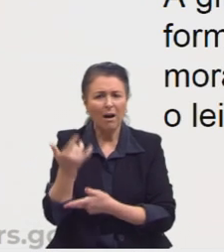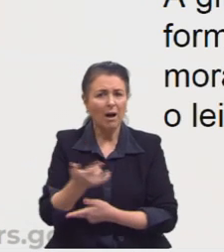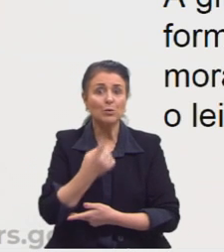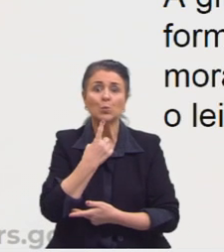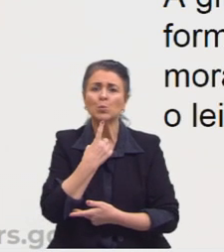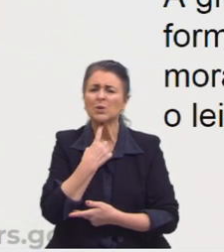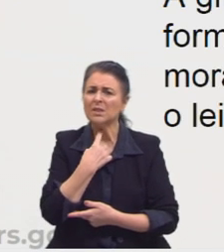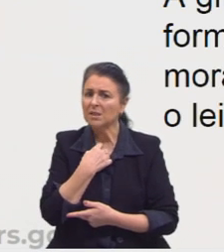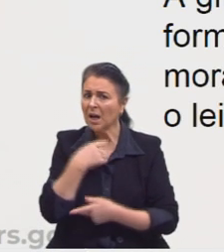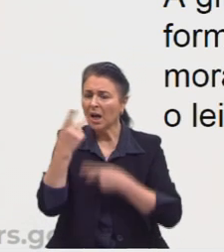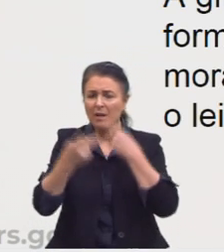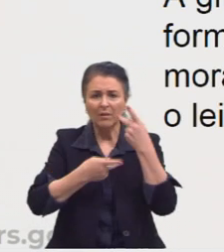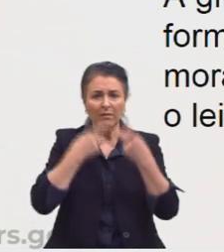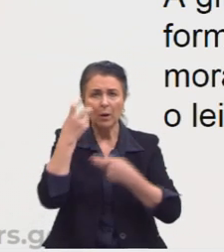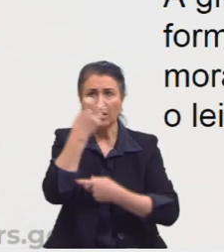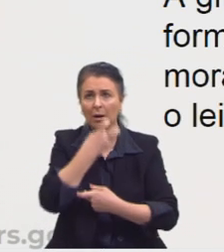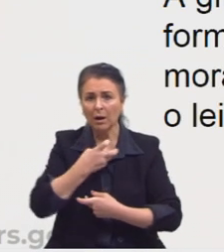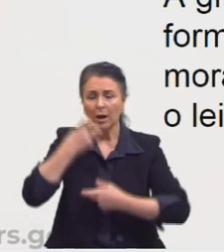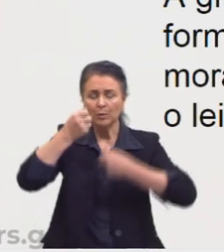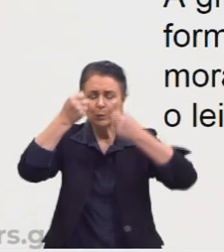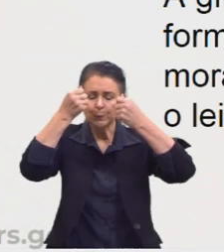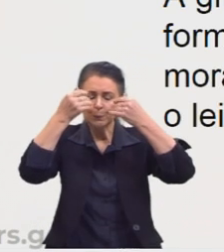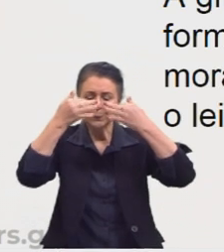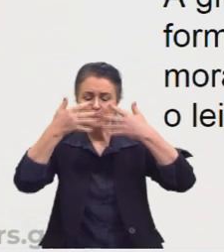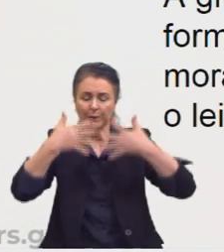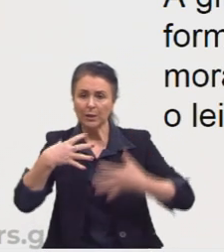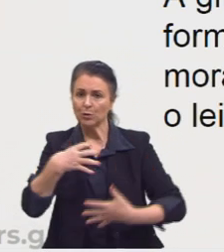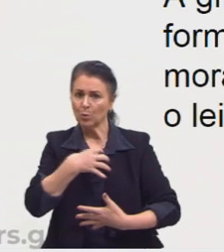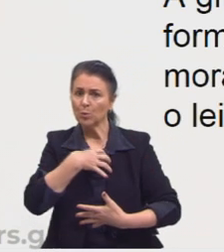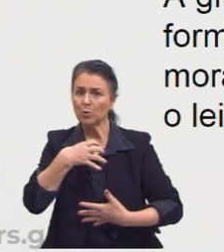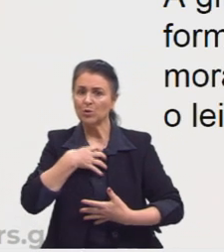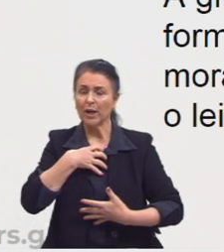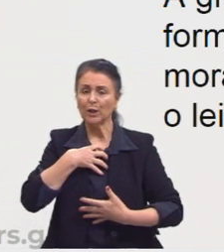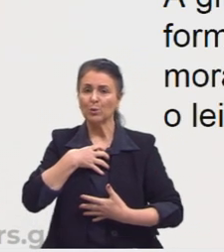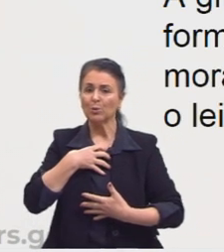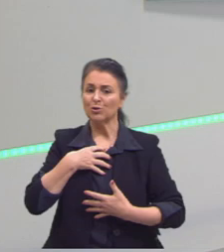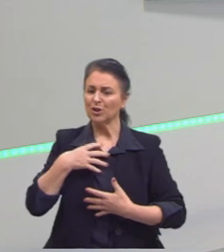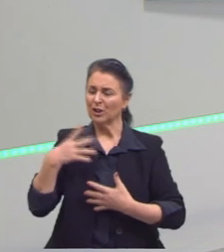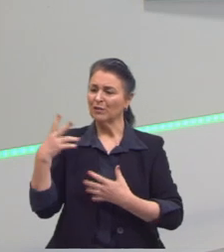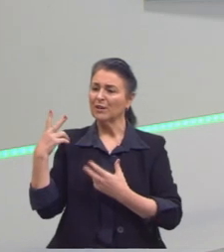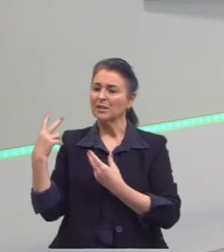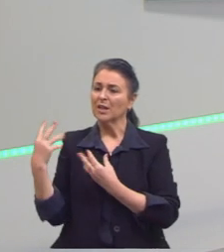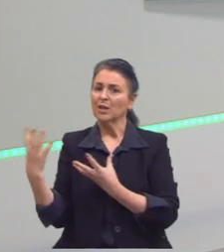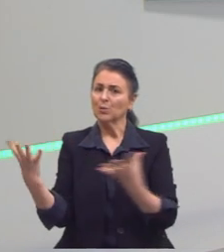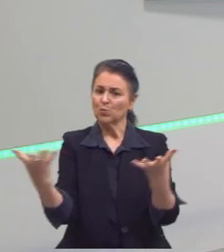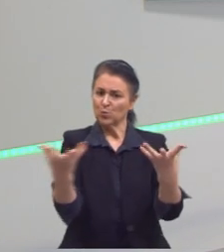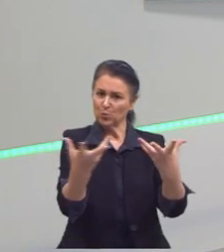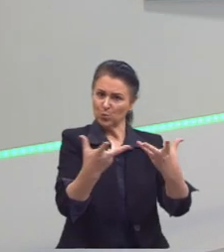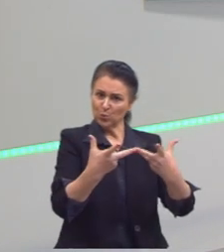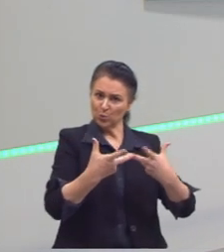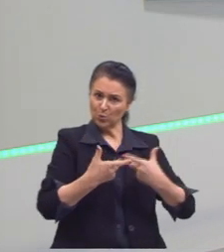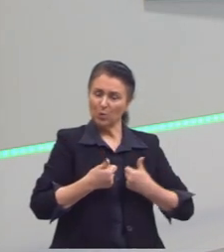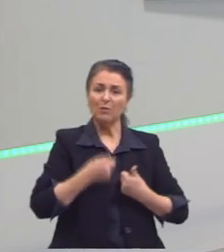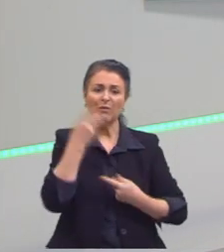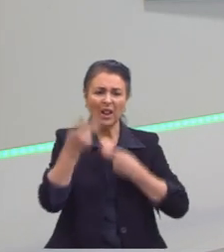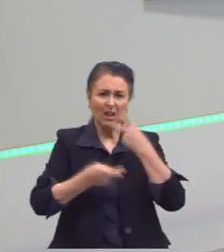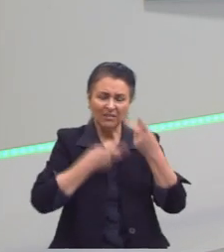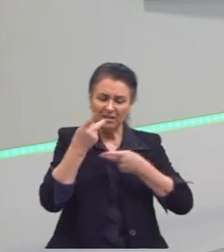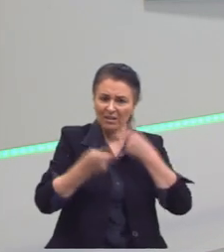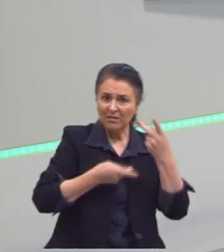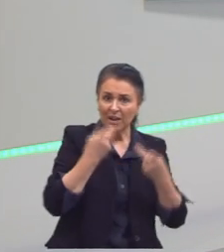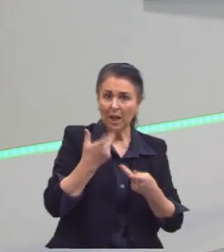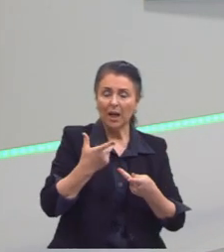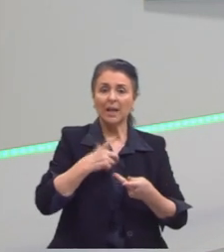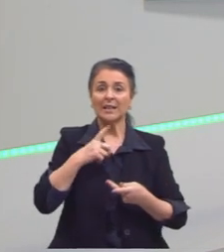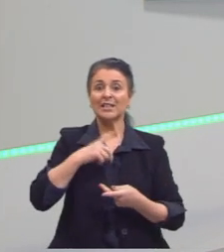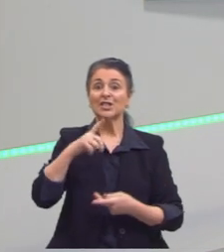um jeito de persuadir, de falar com o outro muito importante. Então ele era dono